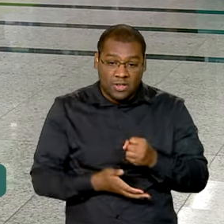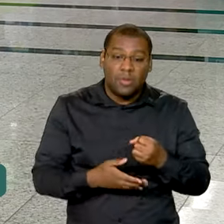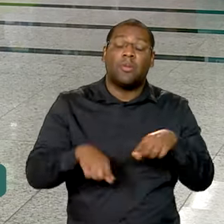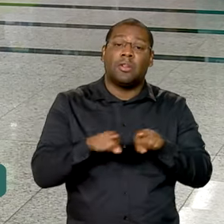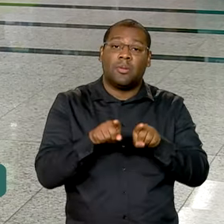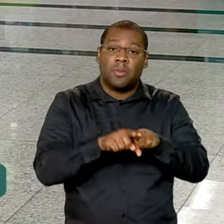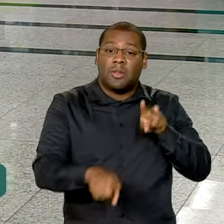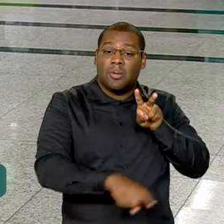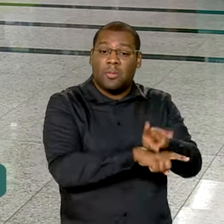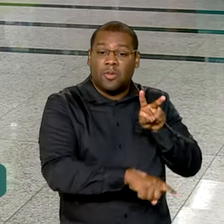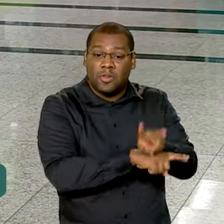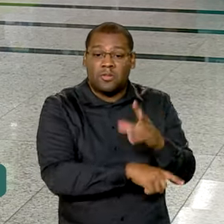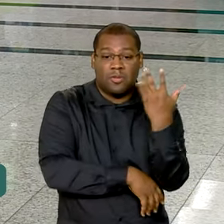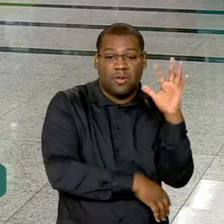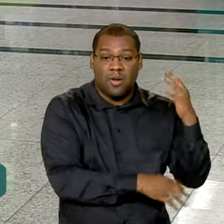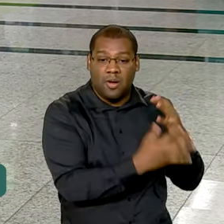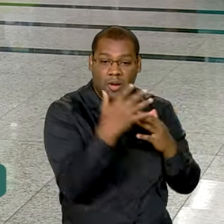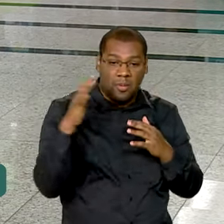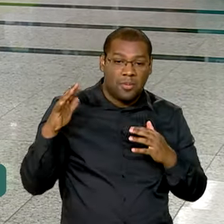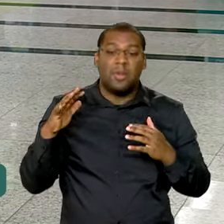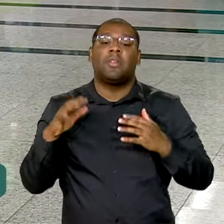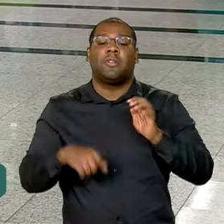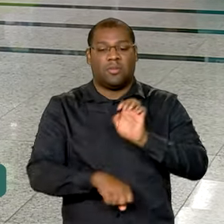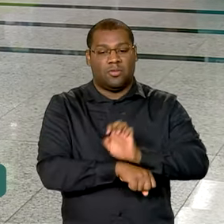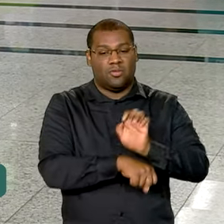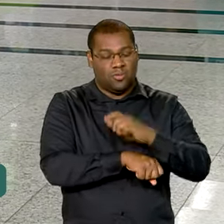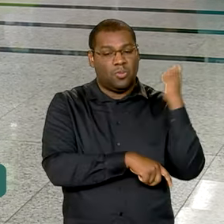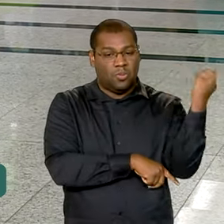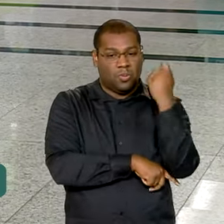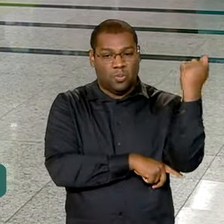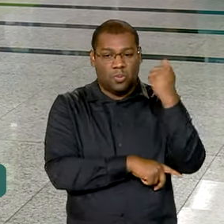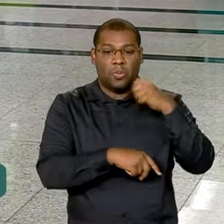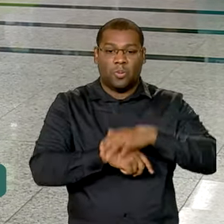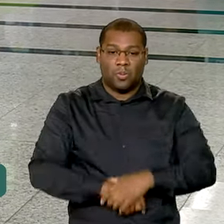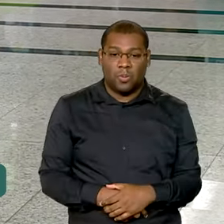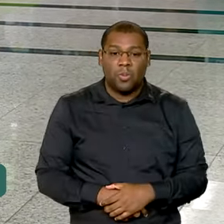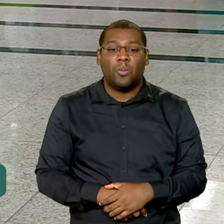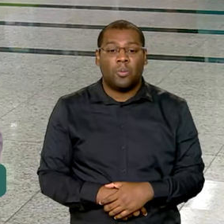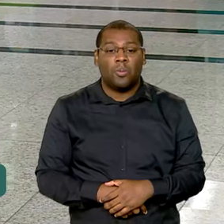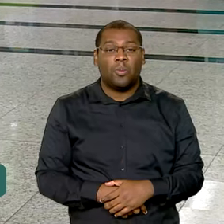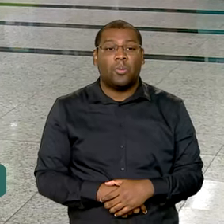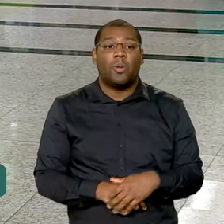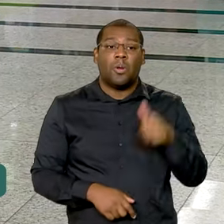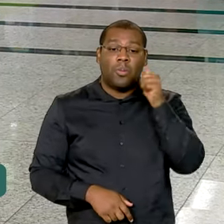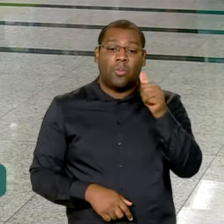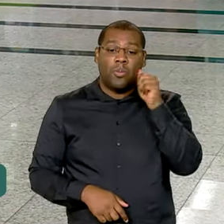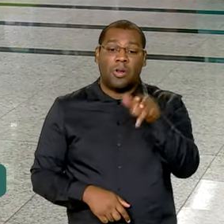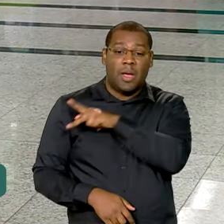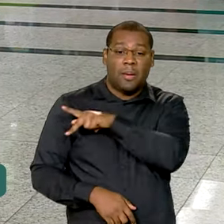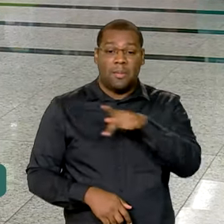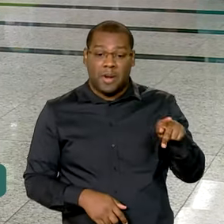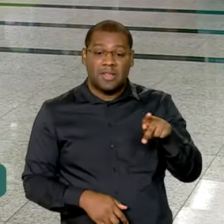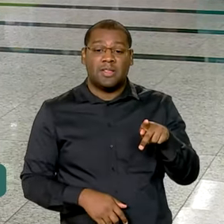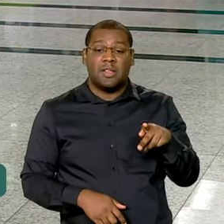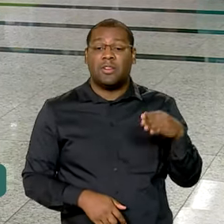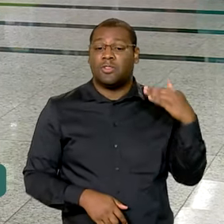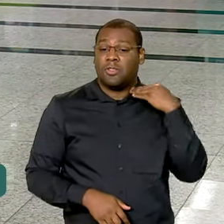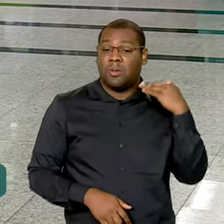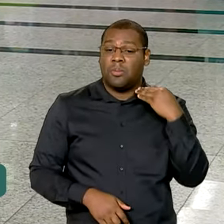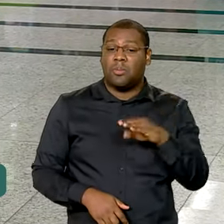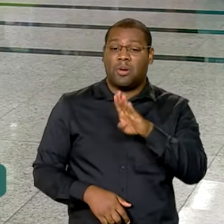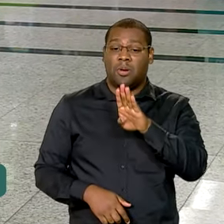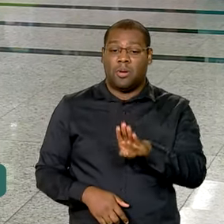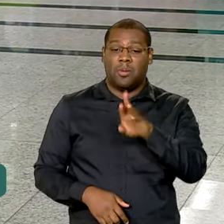ambiental e de prevenção de desastres no Estado. O anúncio foi feito pela presidenta do novo Banco